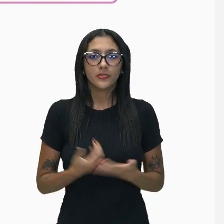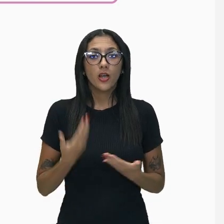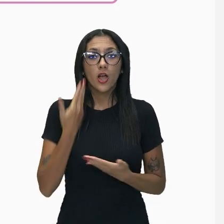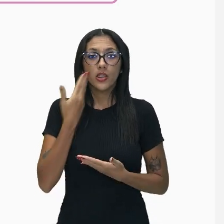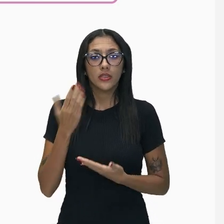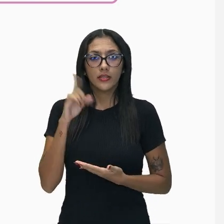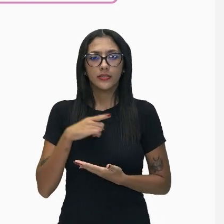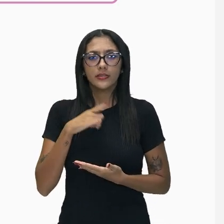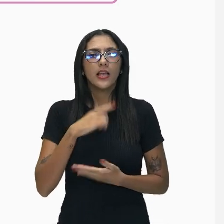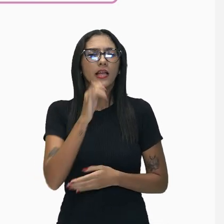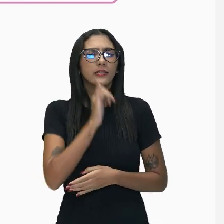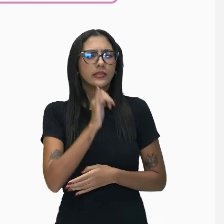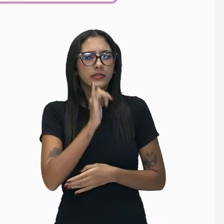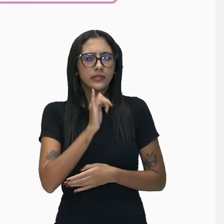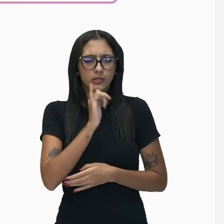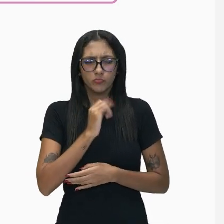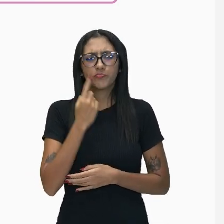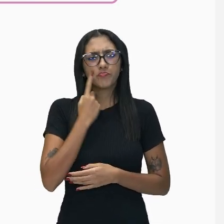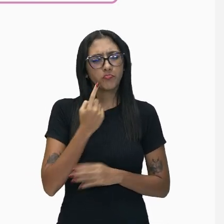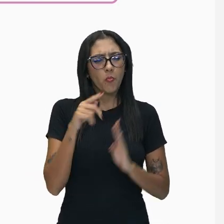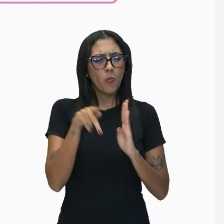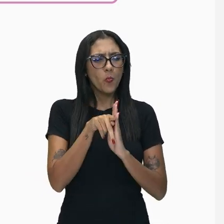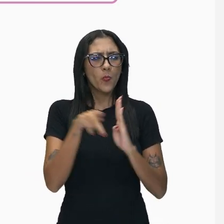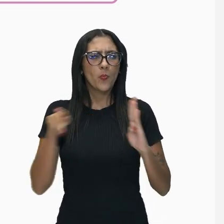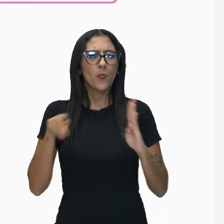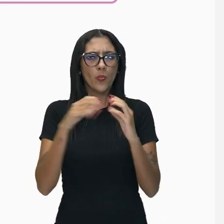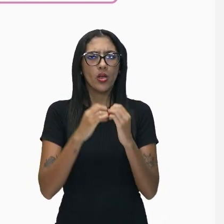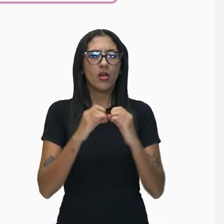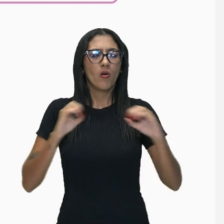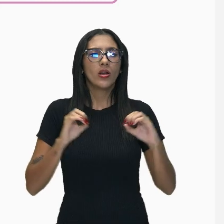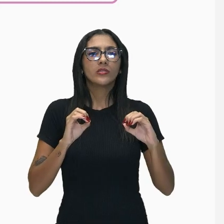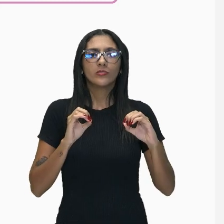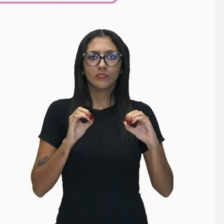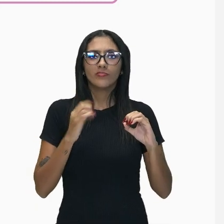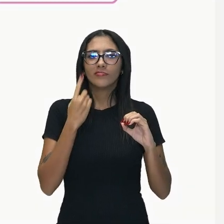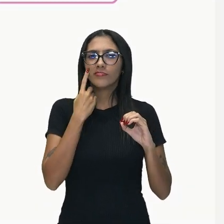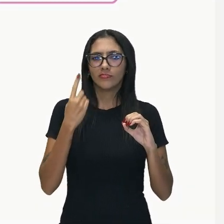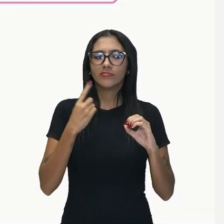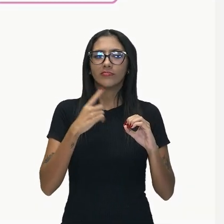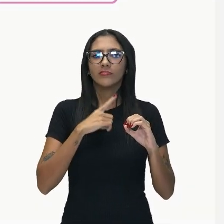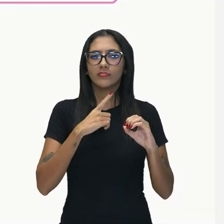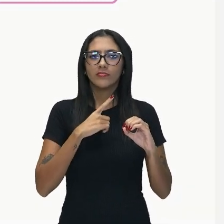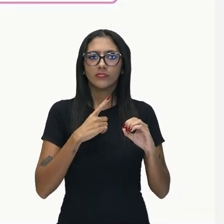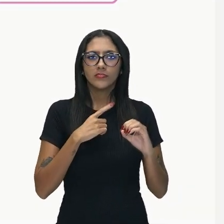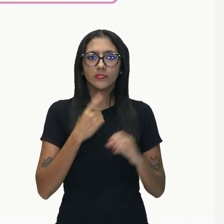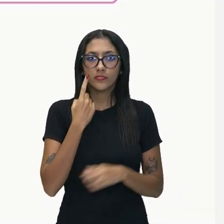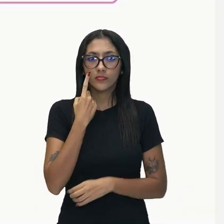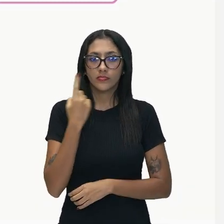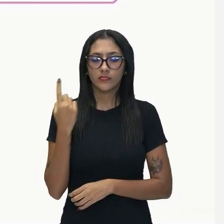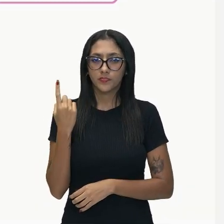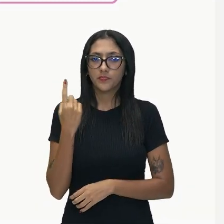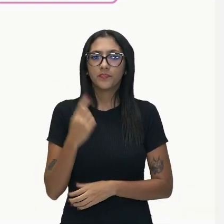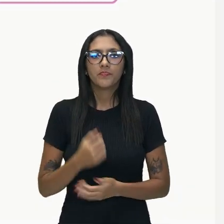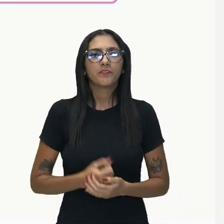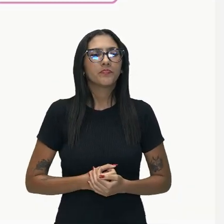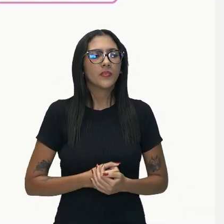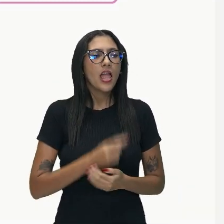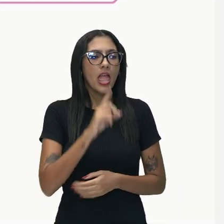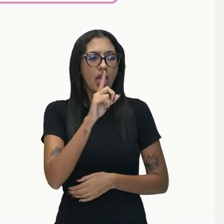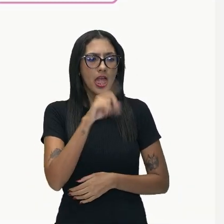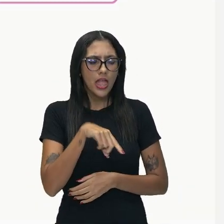percebam que o período, a oração está aqui. Olha só, ele está